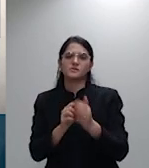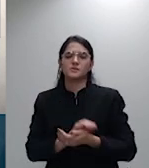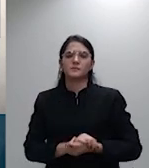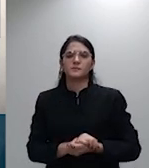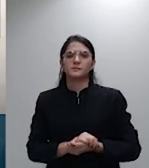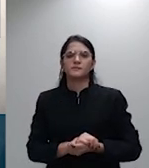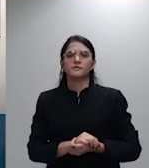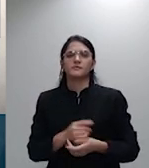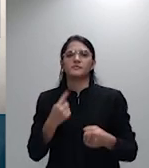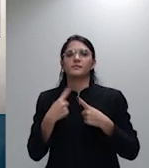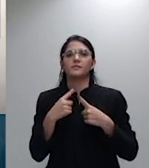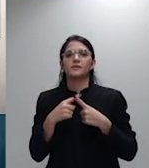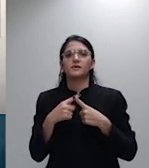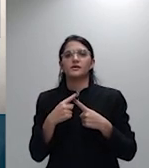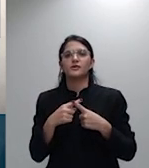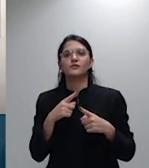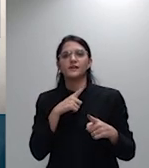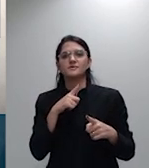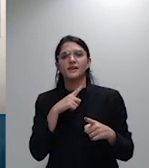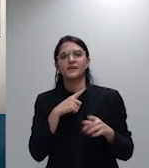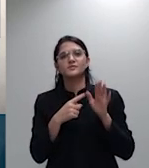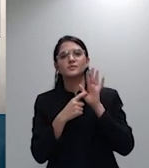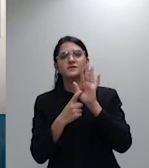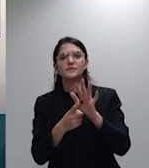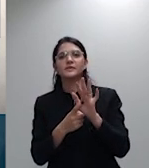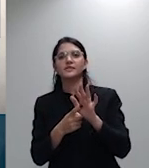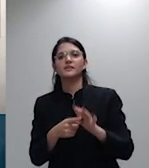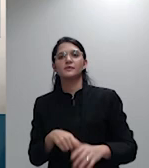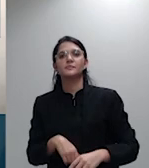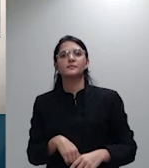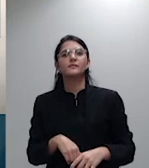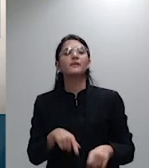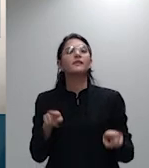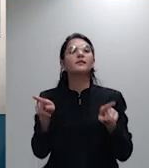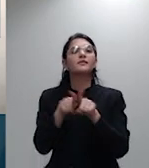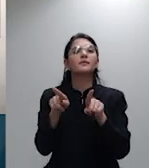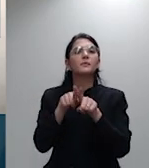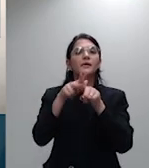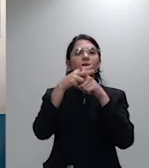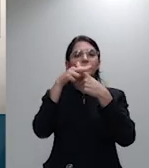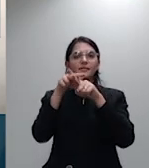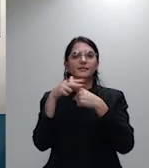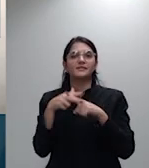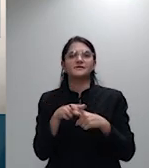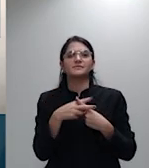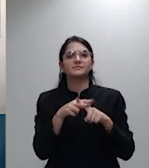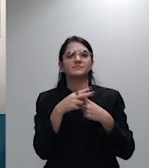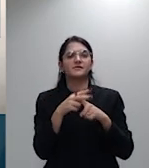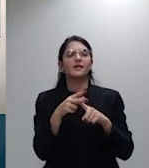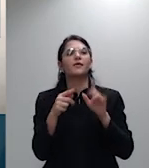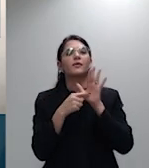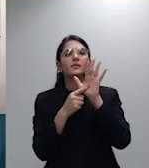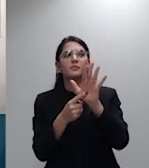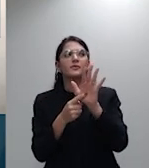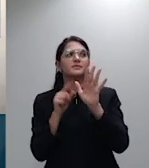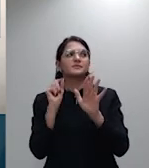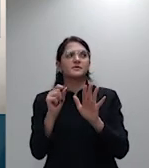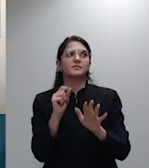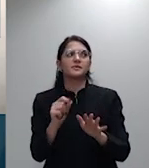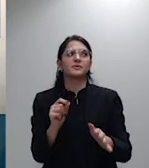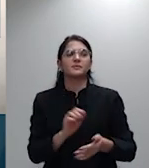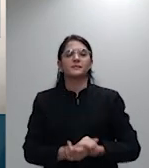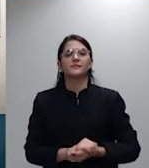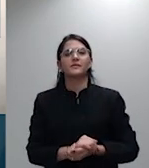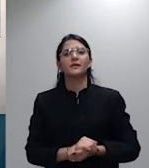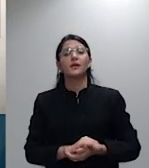ratificando aqui exatamente as palavras que a antecessora falou doutor Aramazio que está aqui nesse início sobretudo da